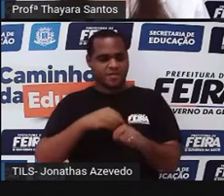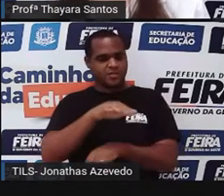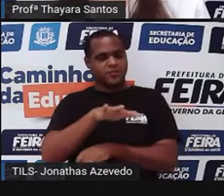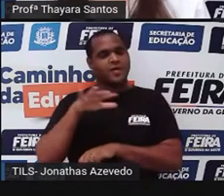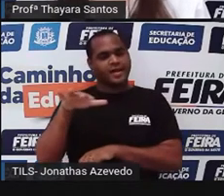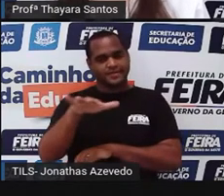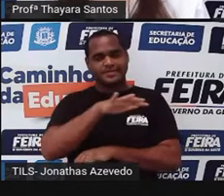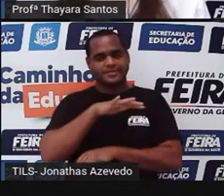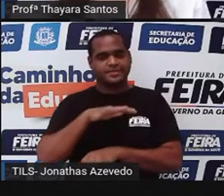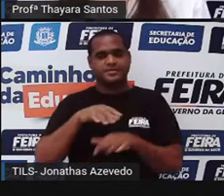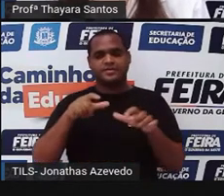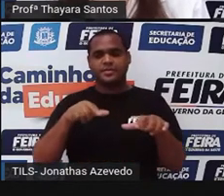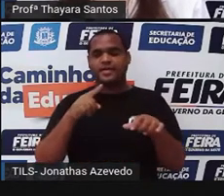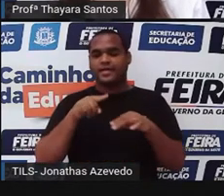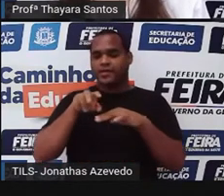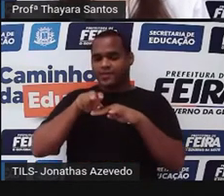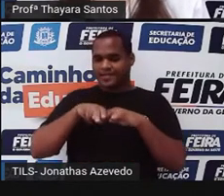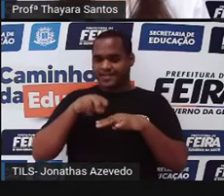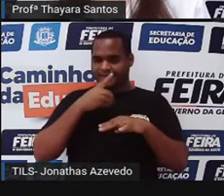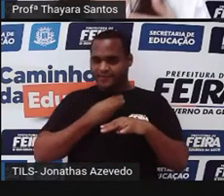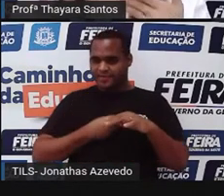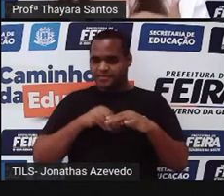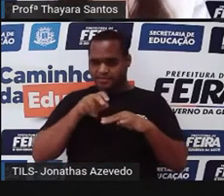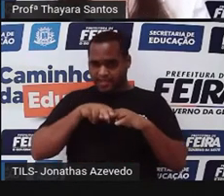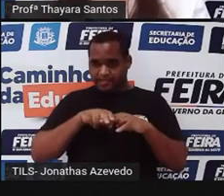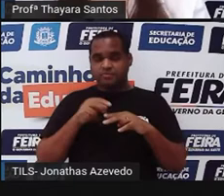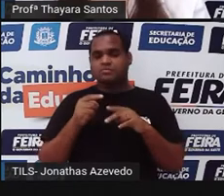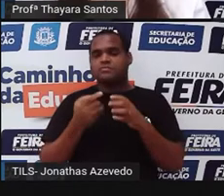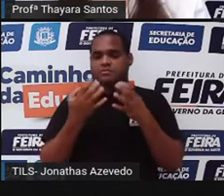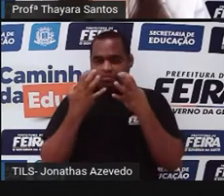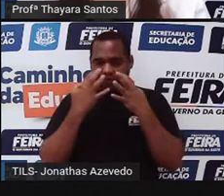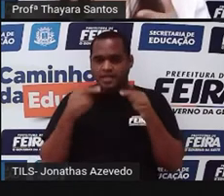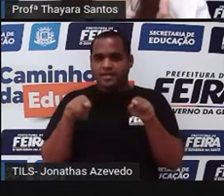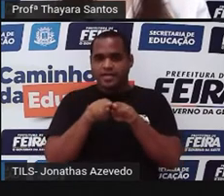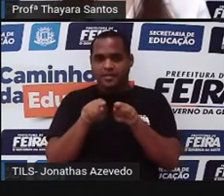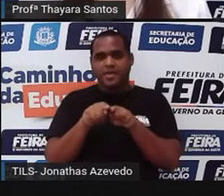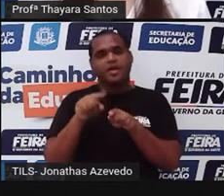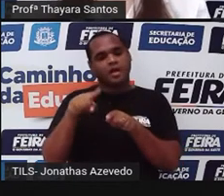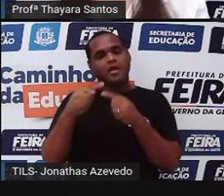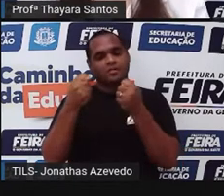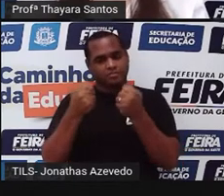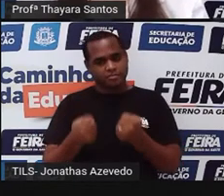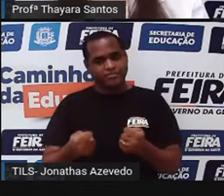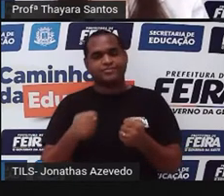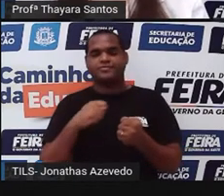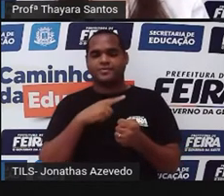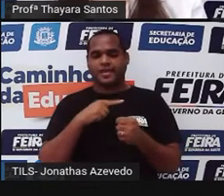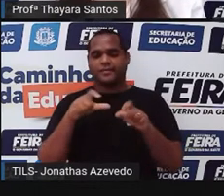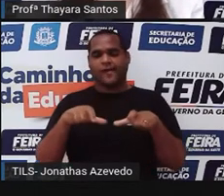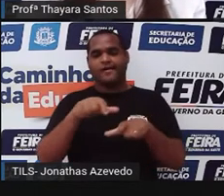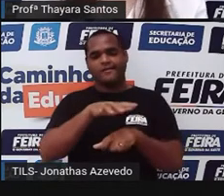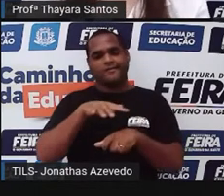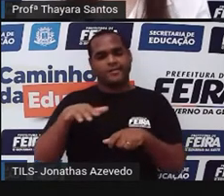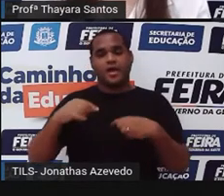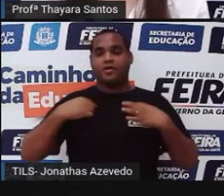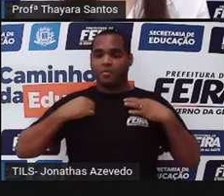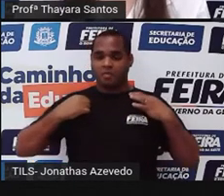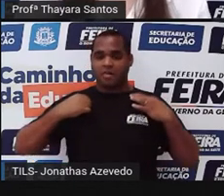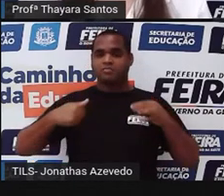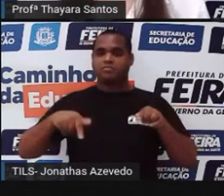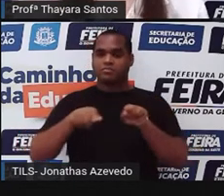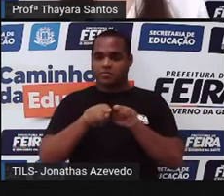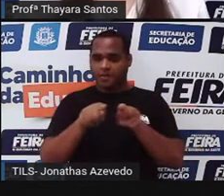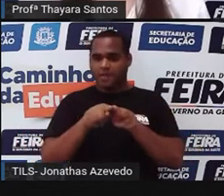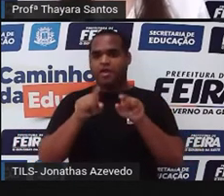espaço. A cadeira que eu estou sentada nesse momento também vai ser matéria, porque ela também possui massa e ocupa um lugar no espaço. A roupa que eu estou vestindo,